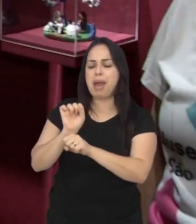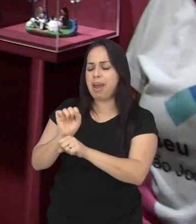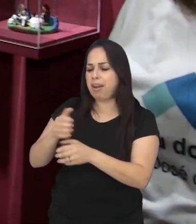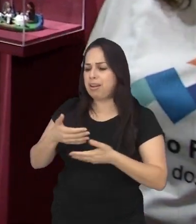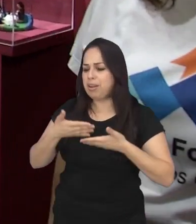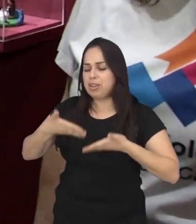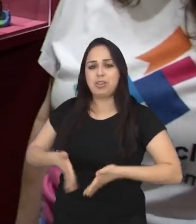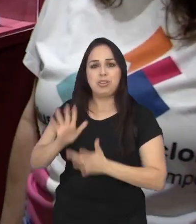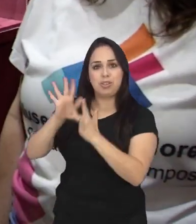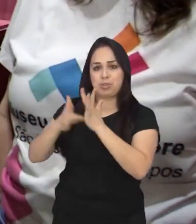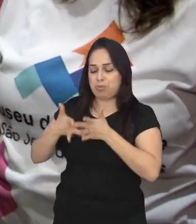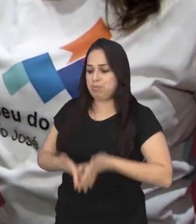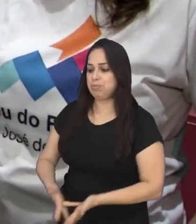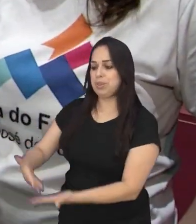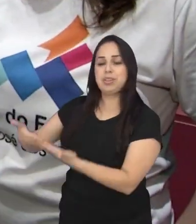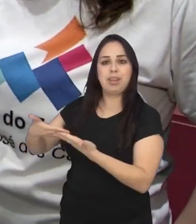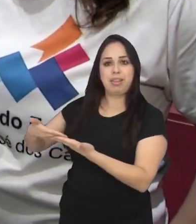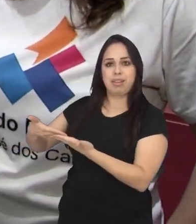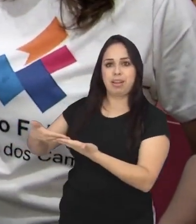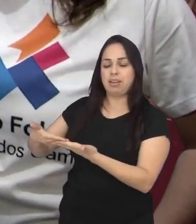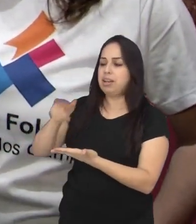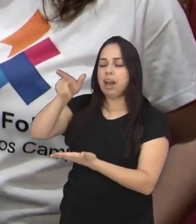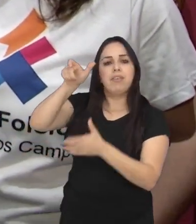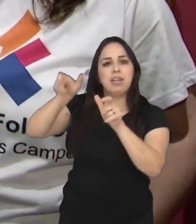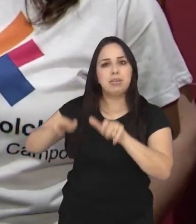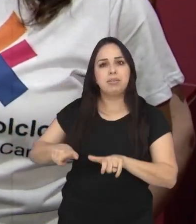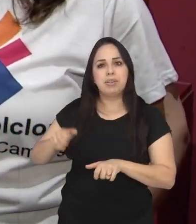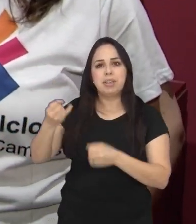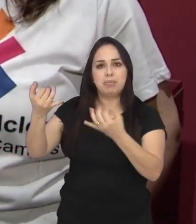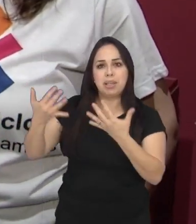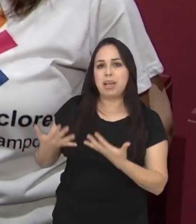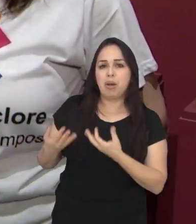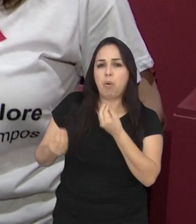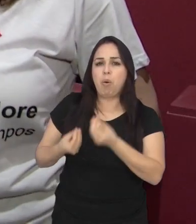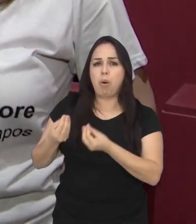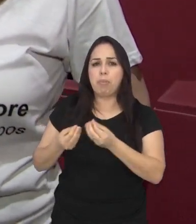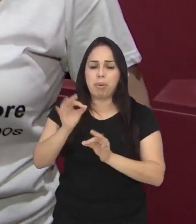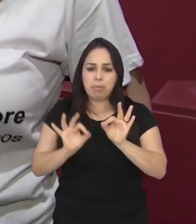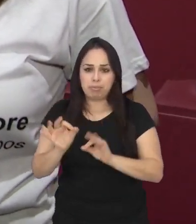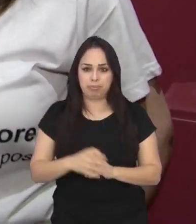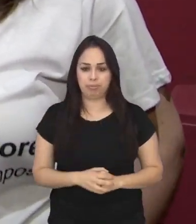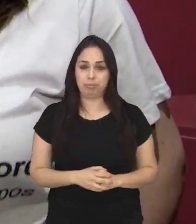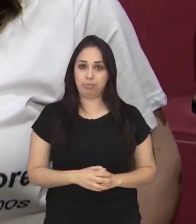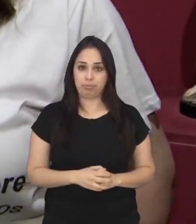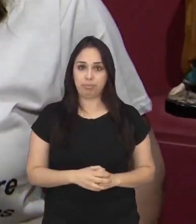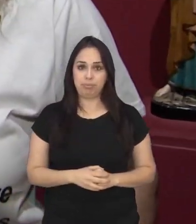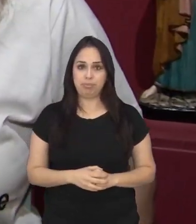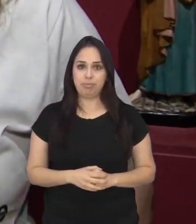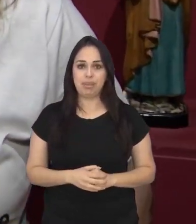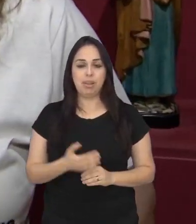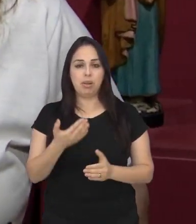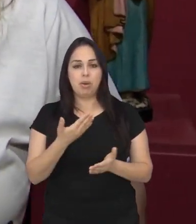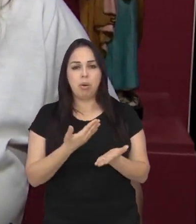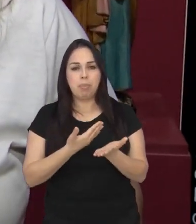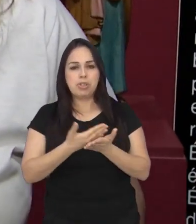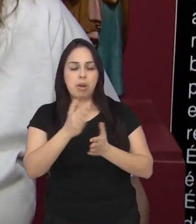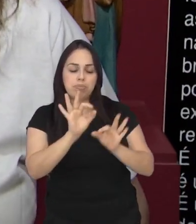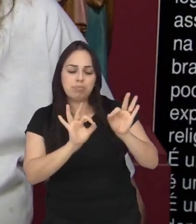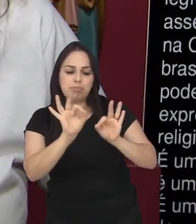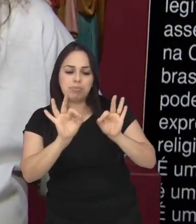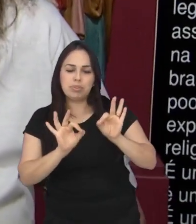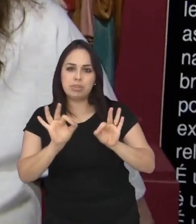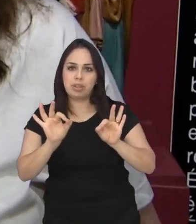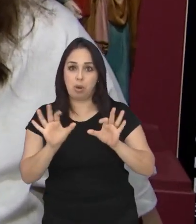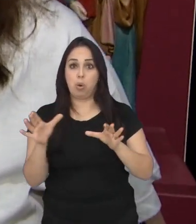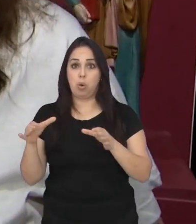a Janice Aboim vai contar para a gente como foi os preparativos para a exposição. Os preparativos se iniciaram com o pedido de